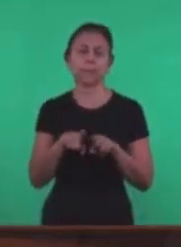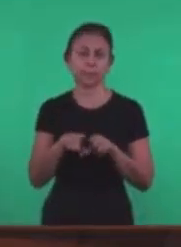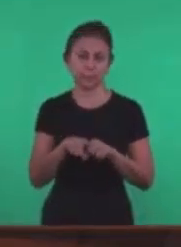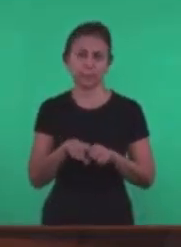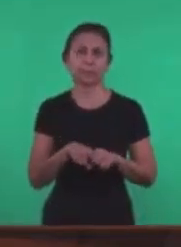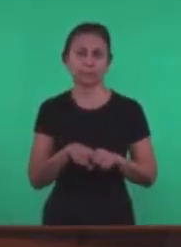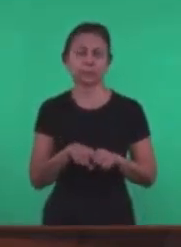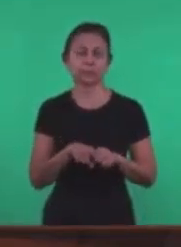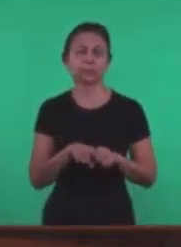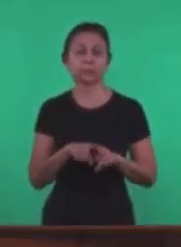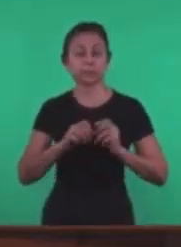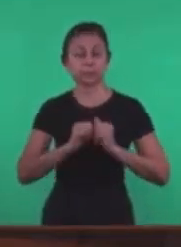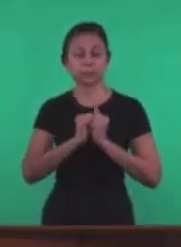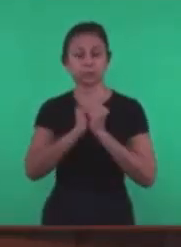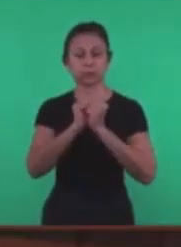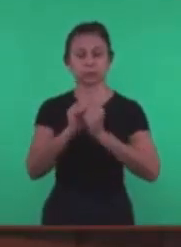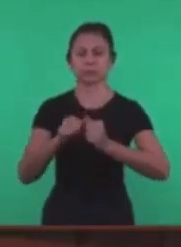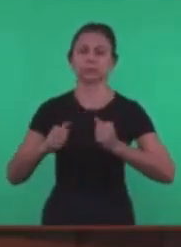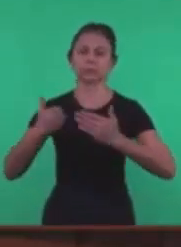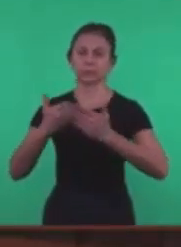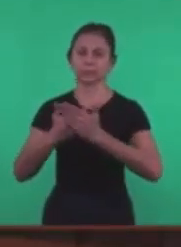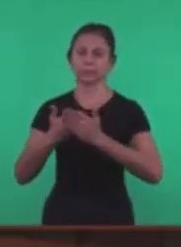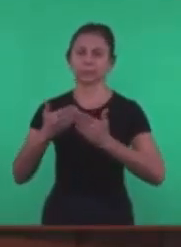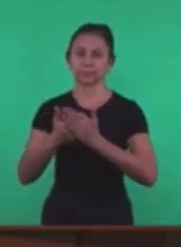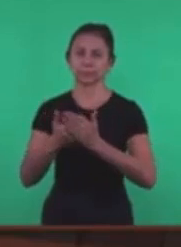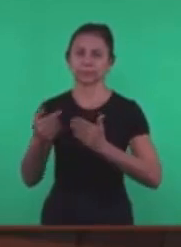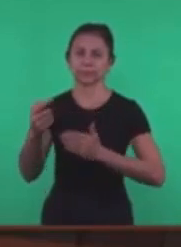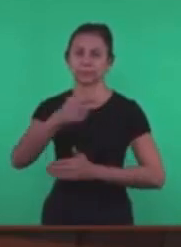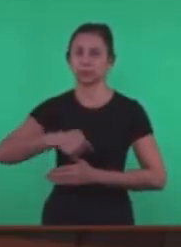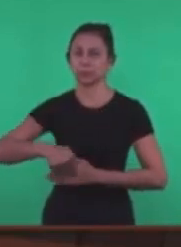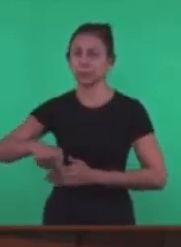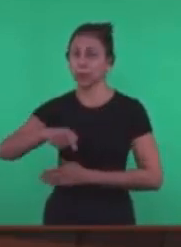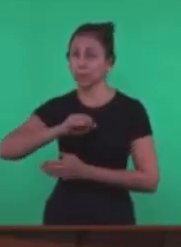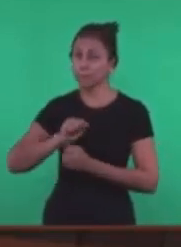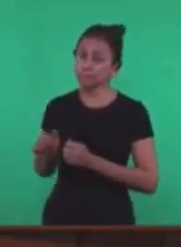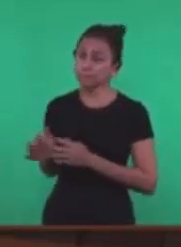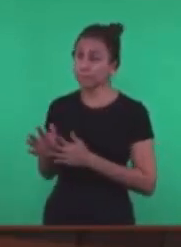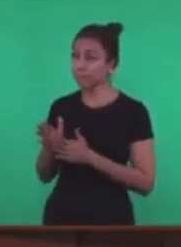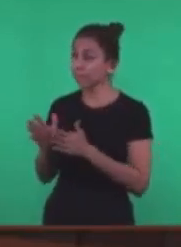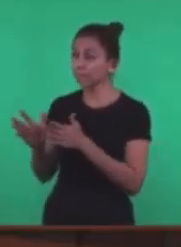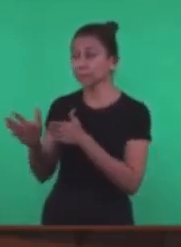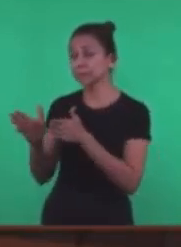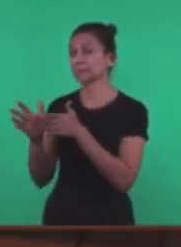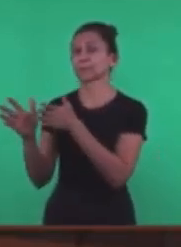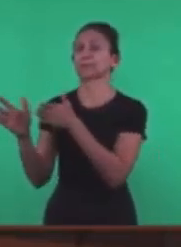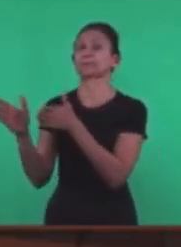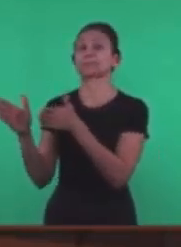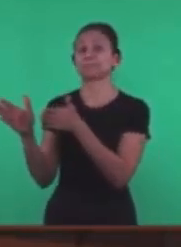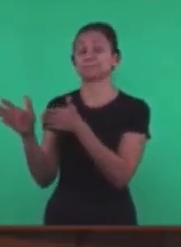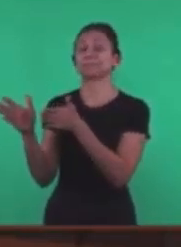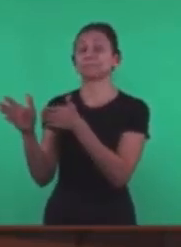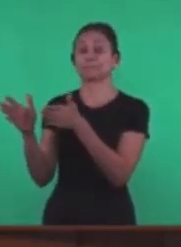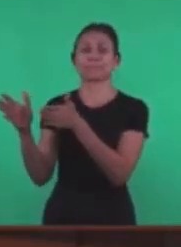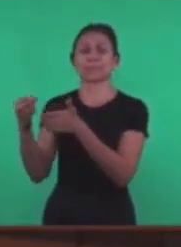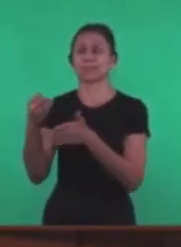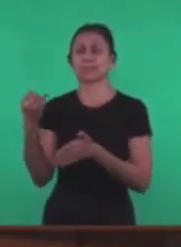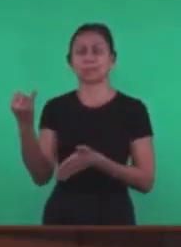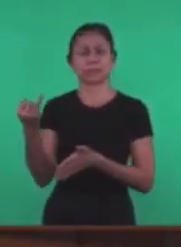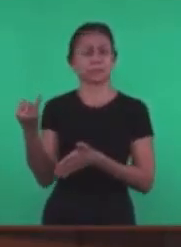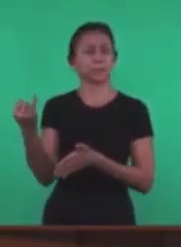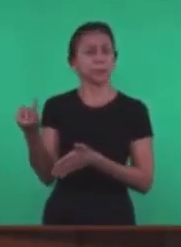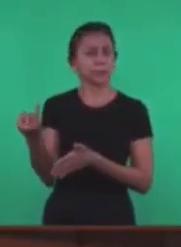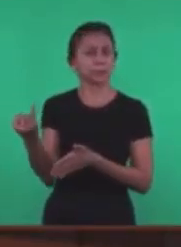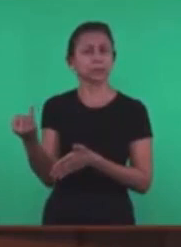Nós temos Estamos numa caminhada E essa caminhada Ela tem que estar